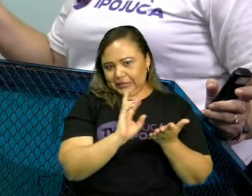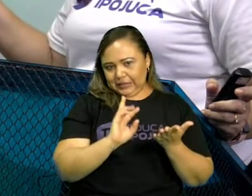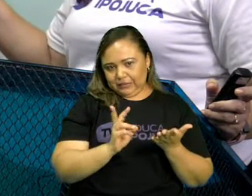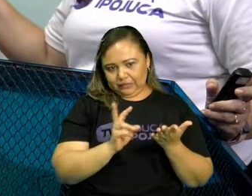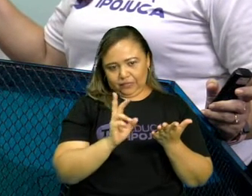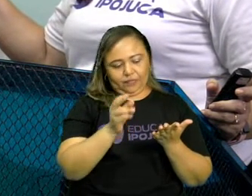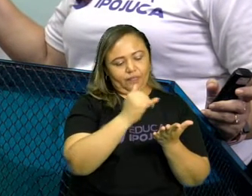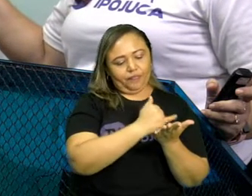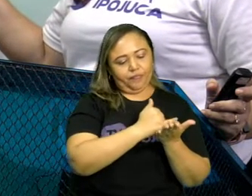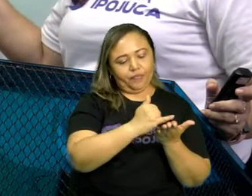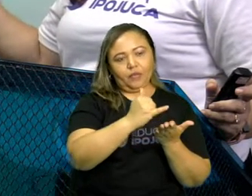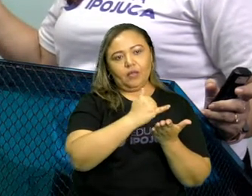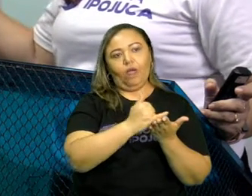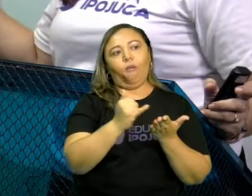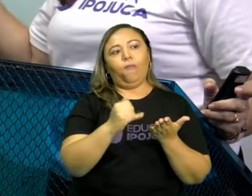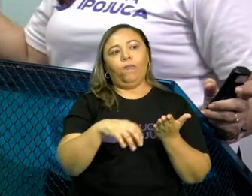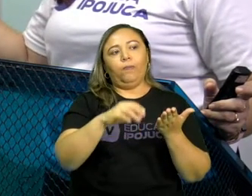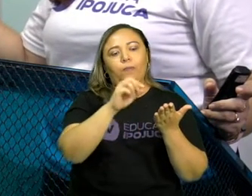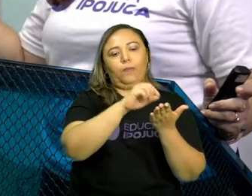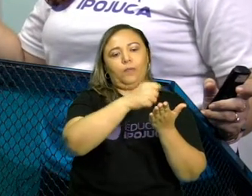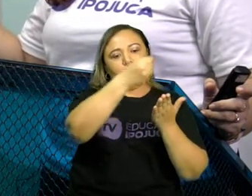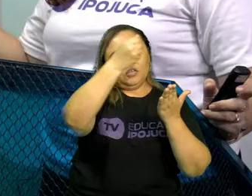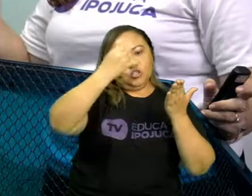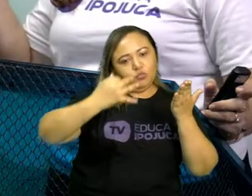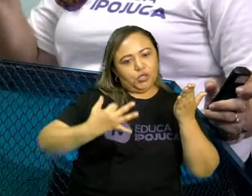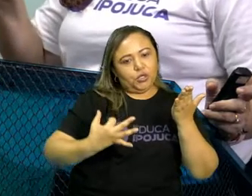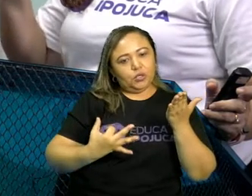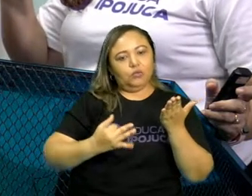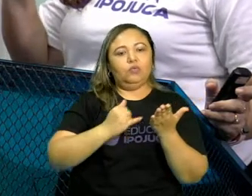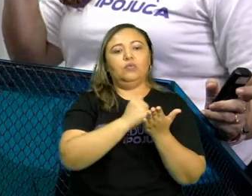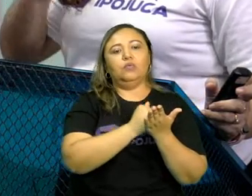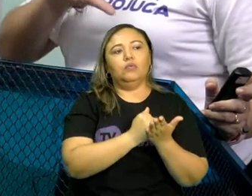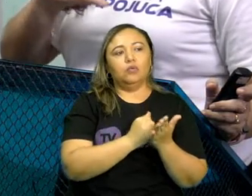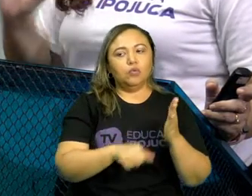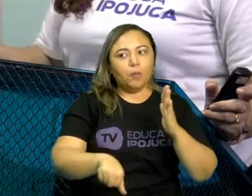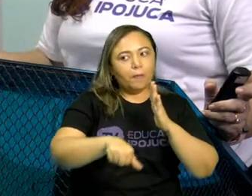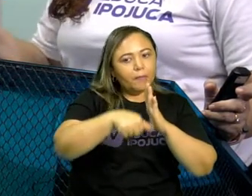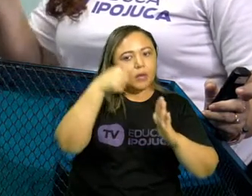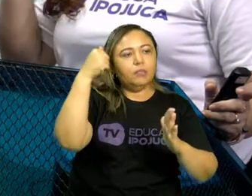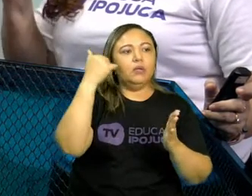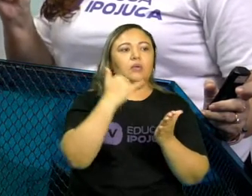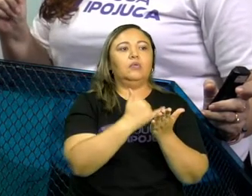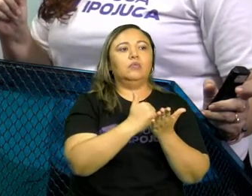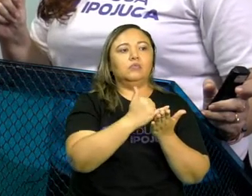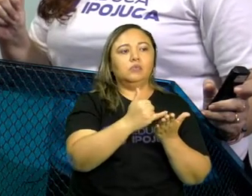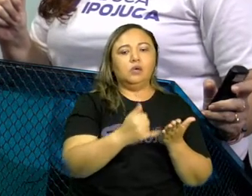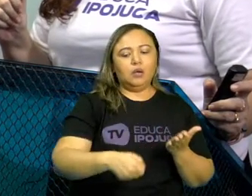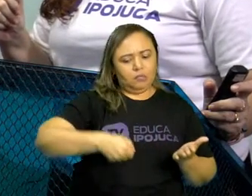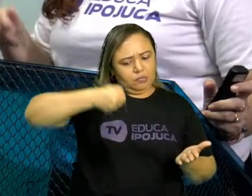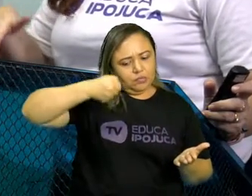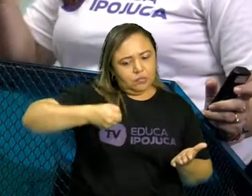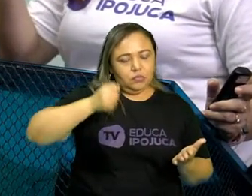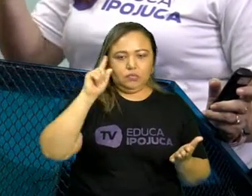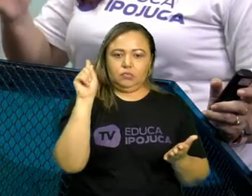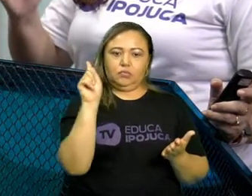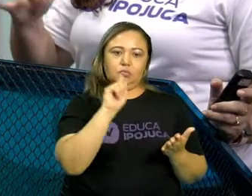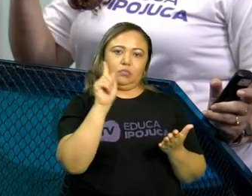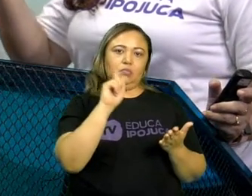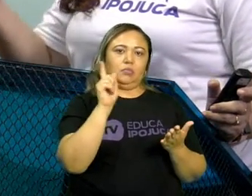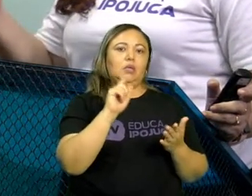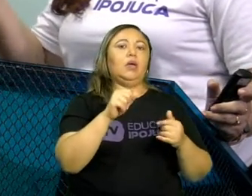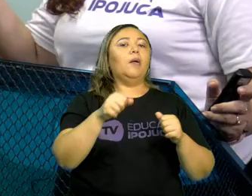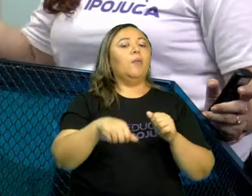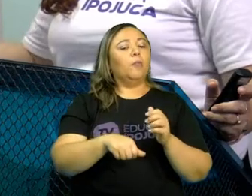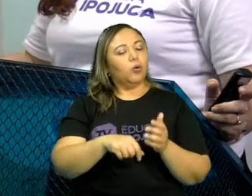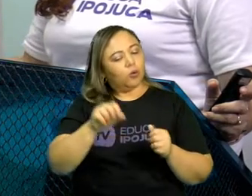exposta no parágrafo inicial, mas isso aí não é uma regra obrigatória, tá certo? Ela pode